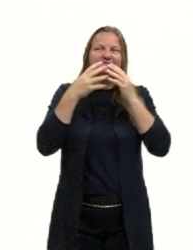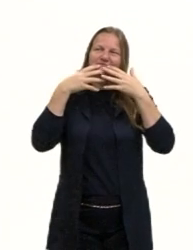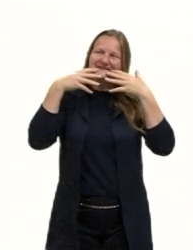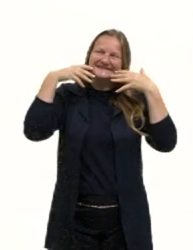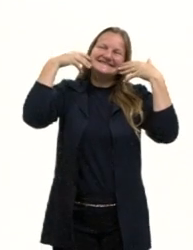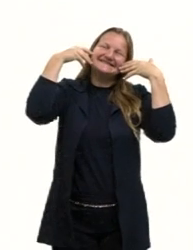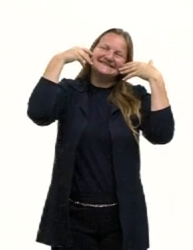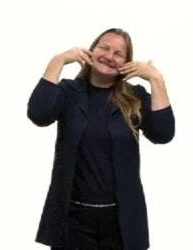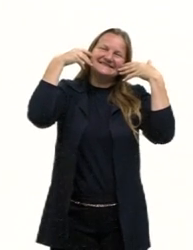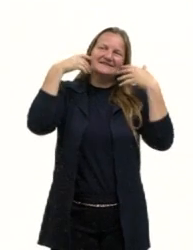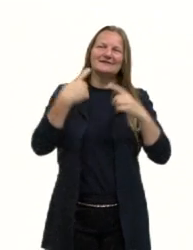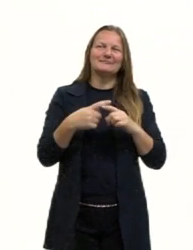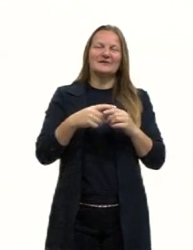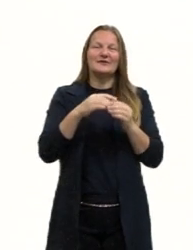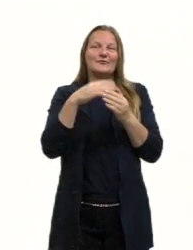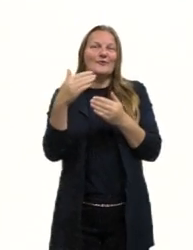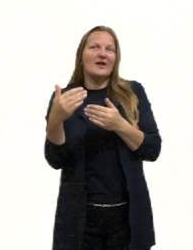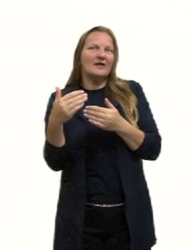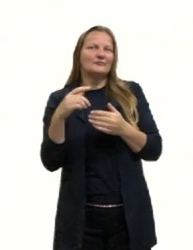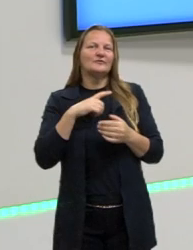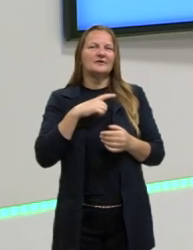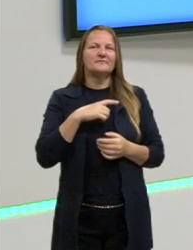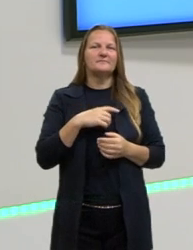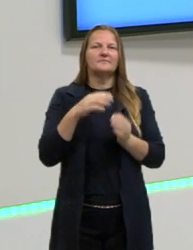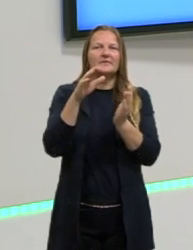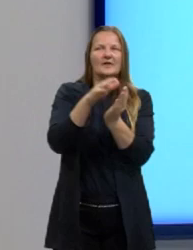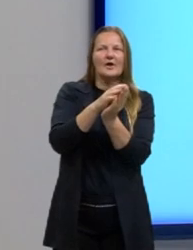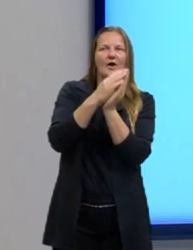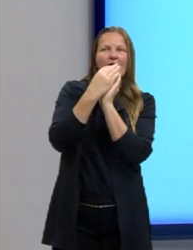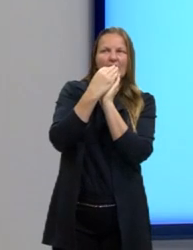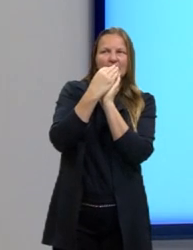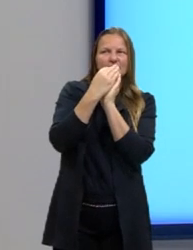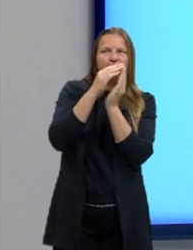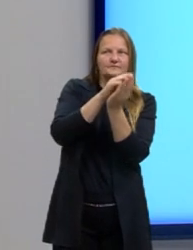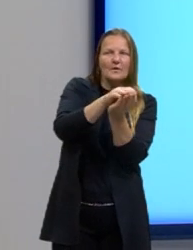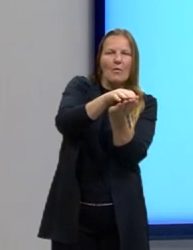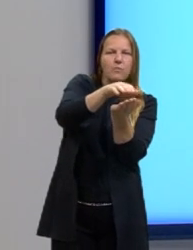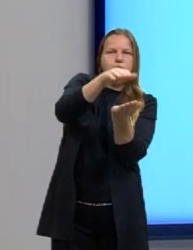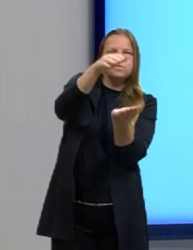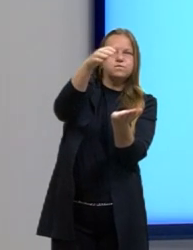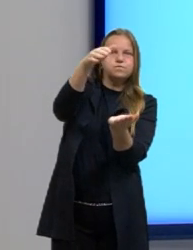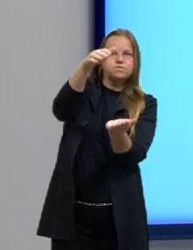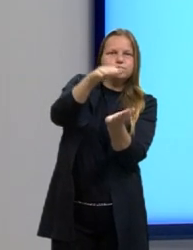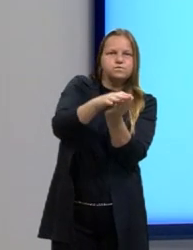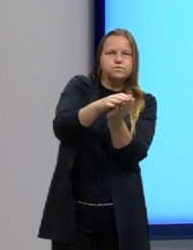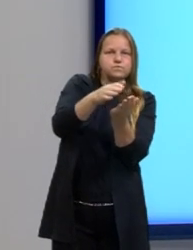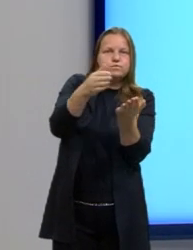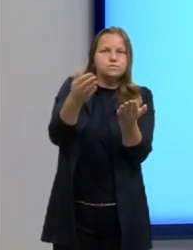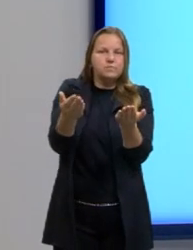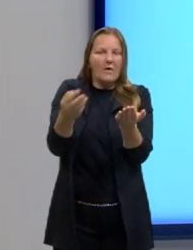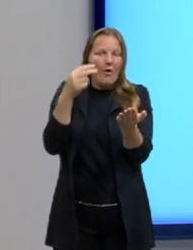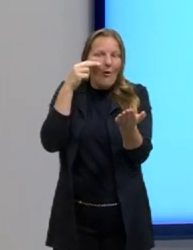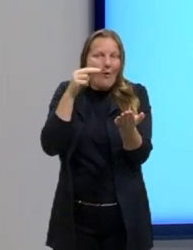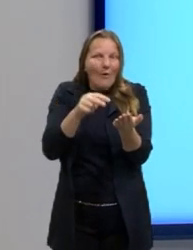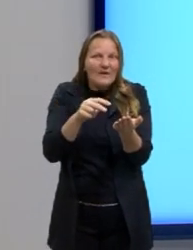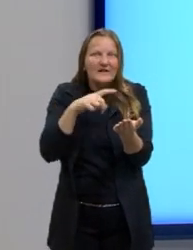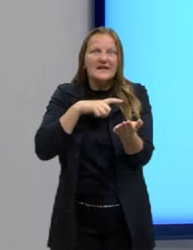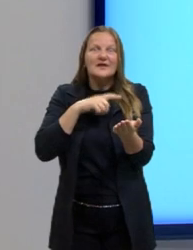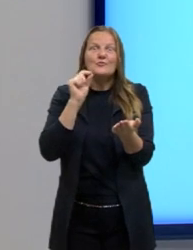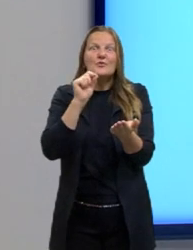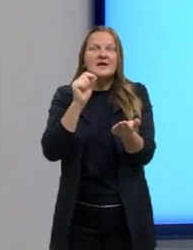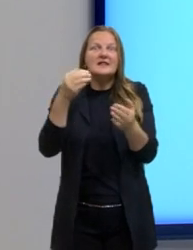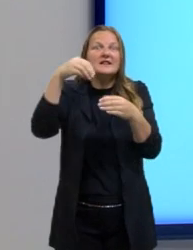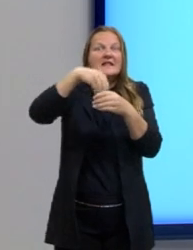ao lado dela nós temos um sanduíche que está lá aberto, disponível para a gente enxergar. O